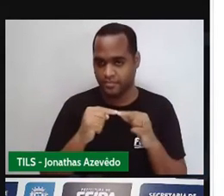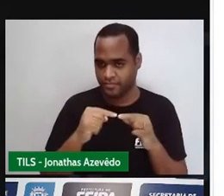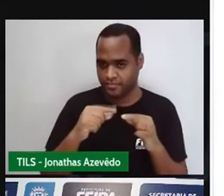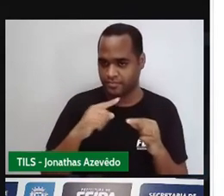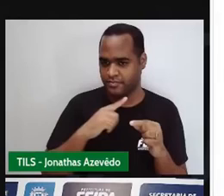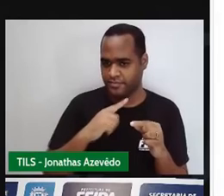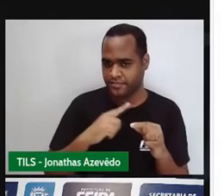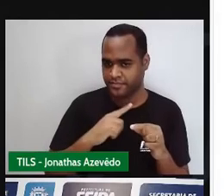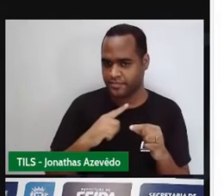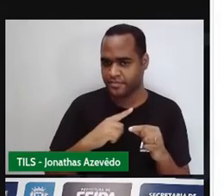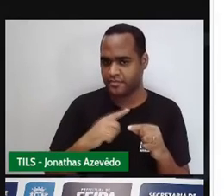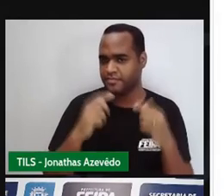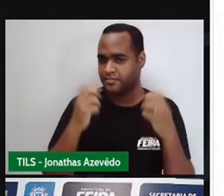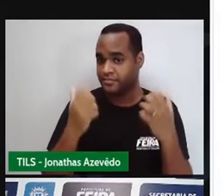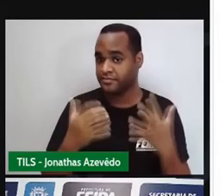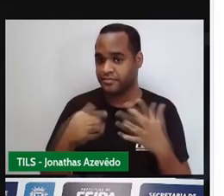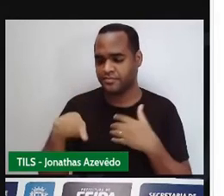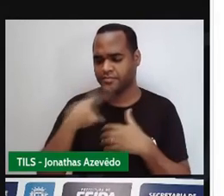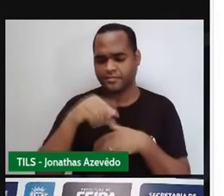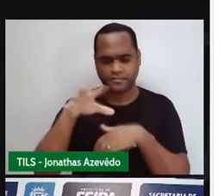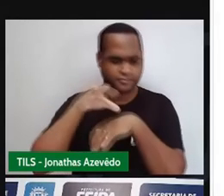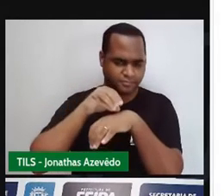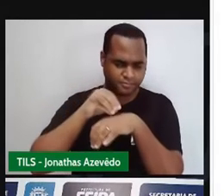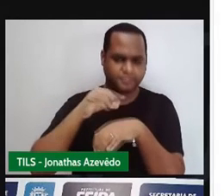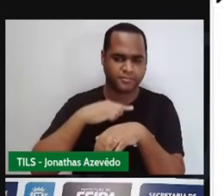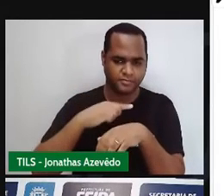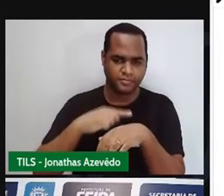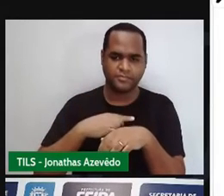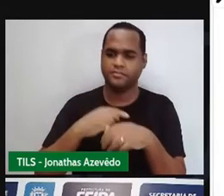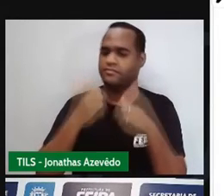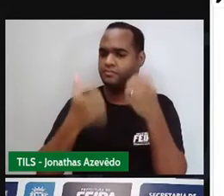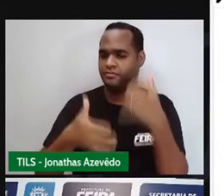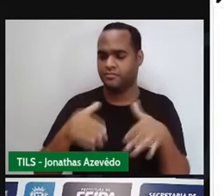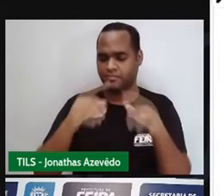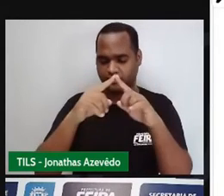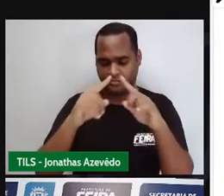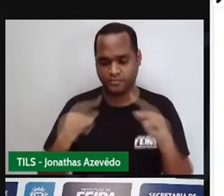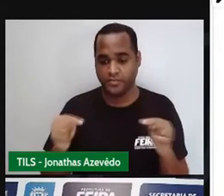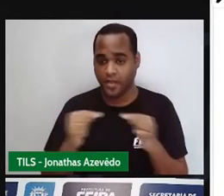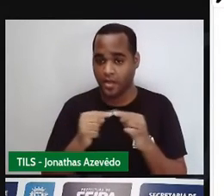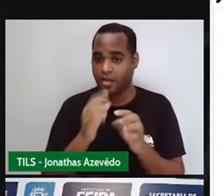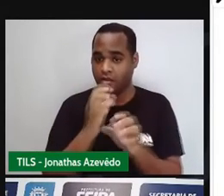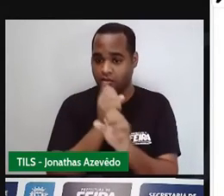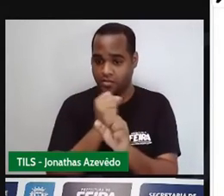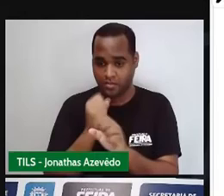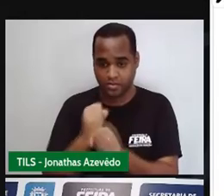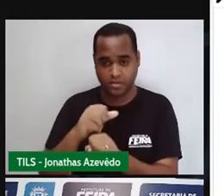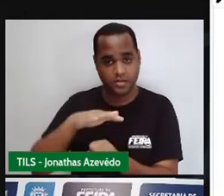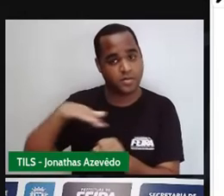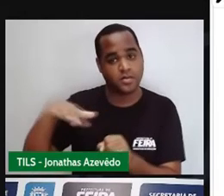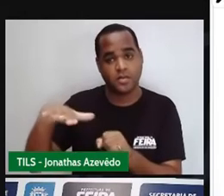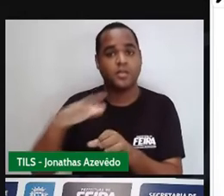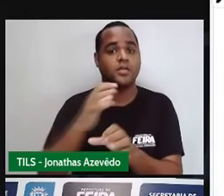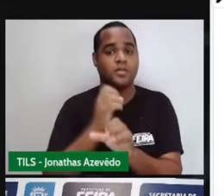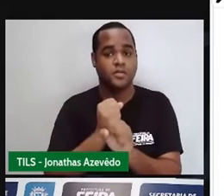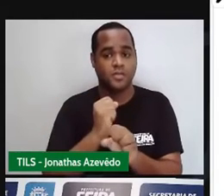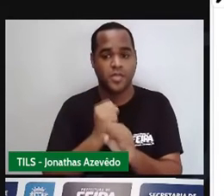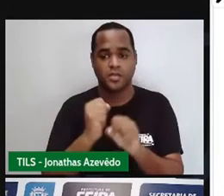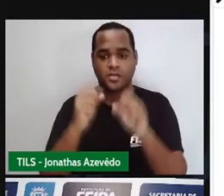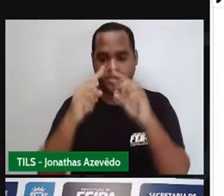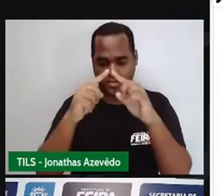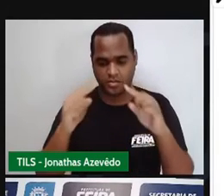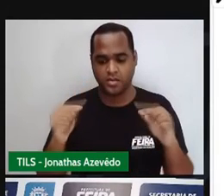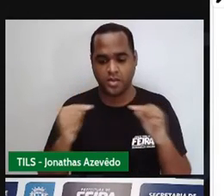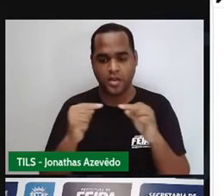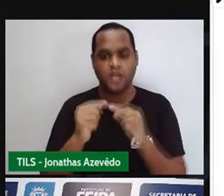Né? O que que a gente vai levar para qualquer tipo de triângulo? A forma de calcular a área. A forma de calcular